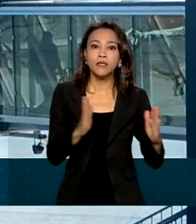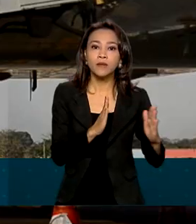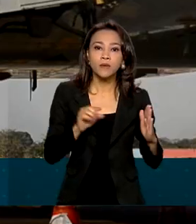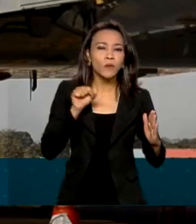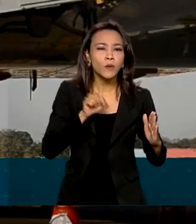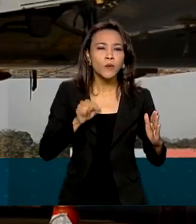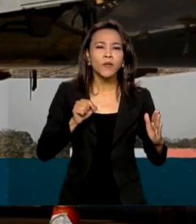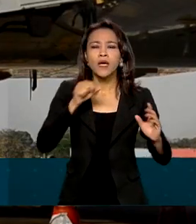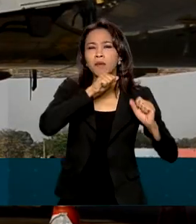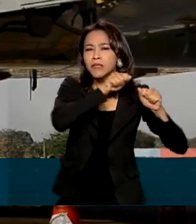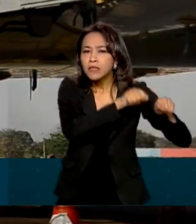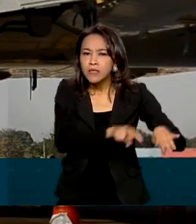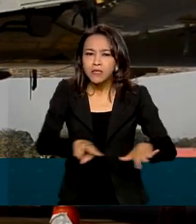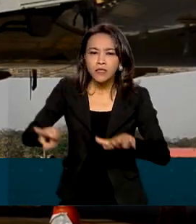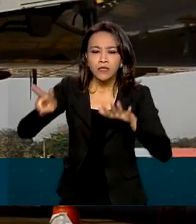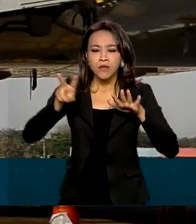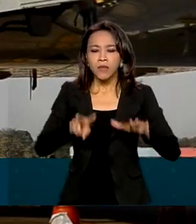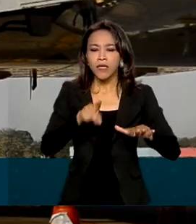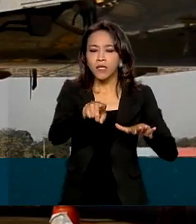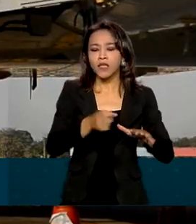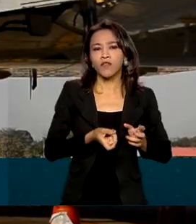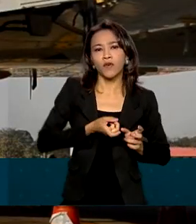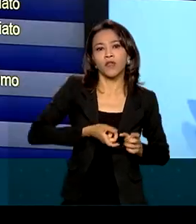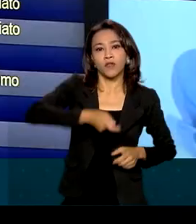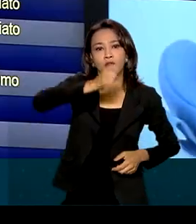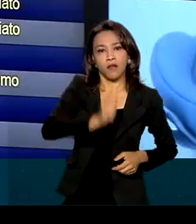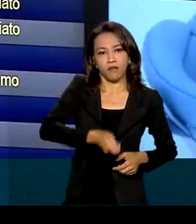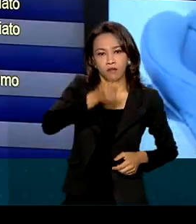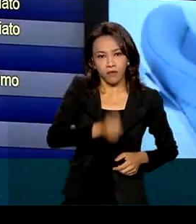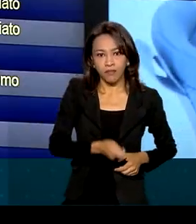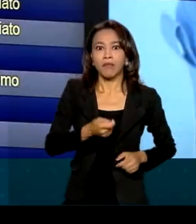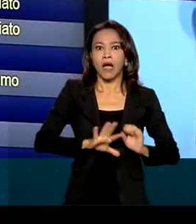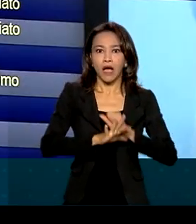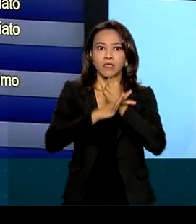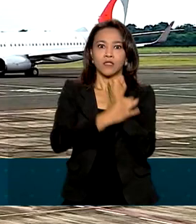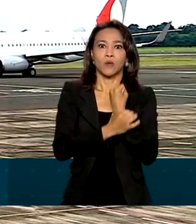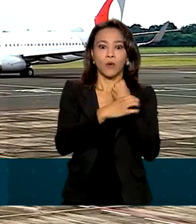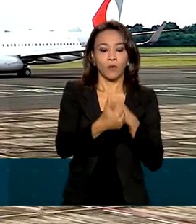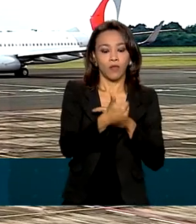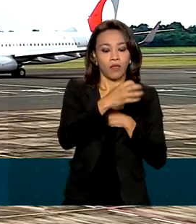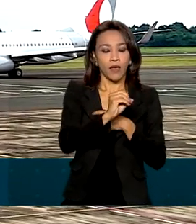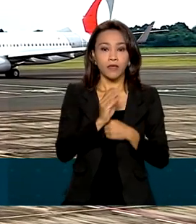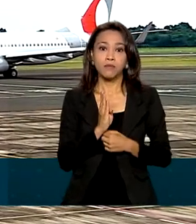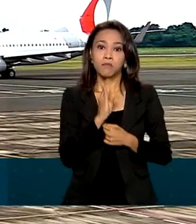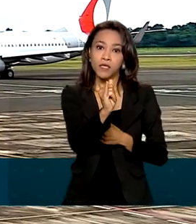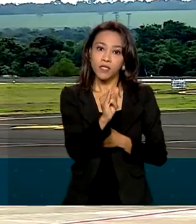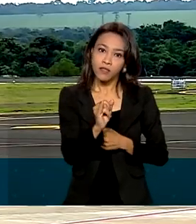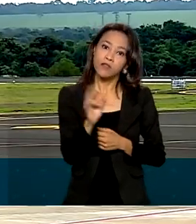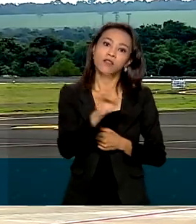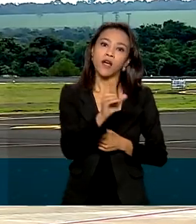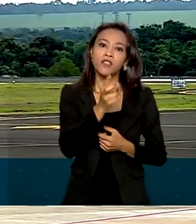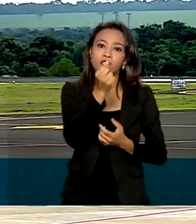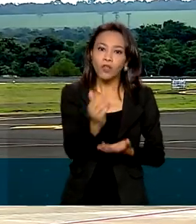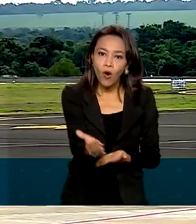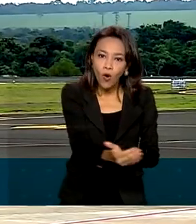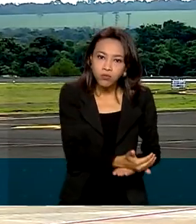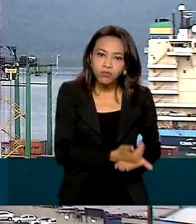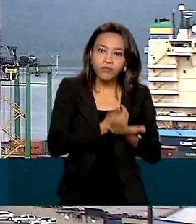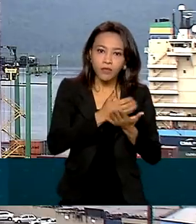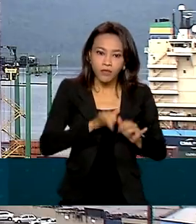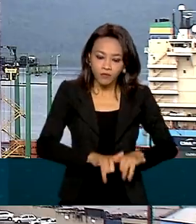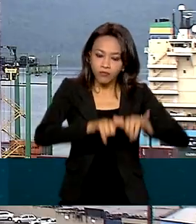A semana de concessões, realizada em abril deste ano, garantiu R$ 10 bilhões em investimentos em